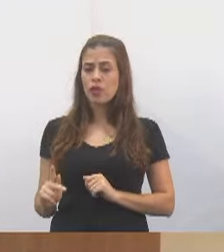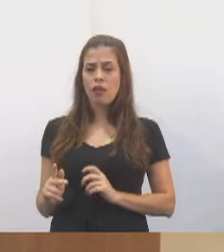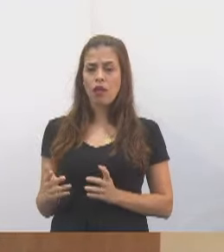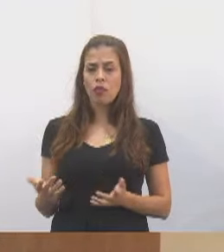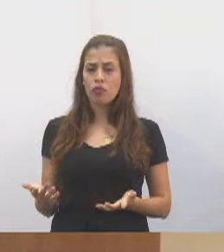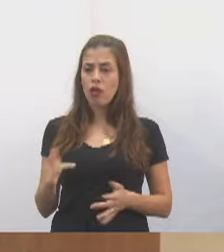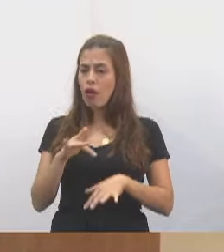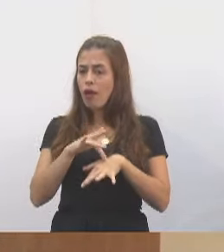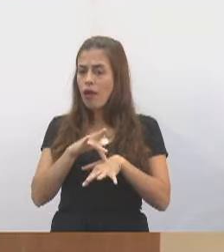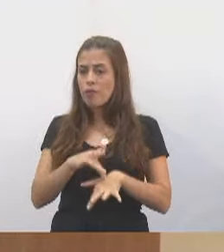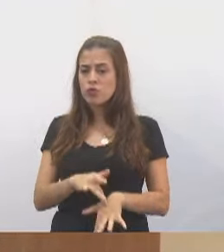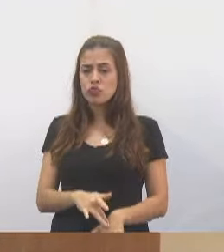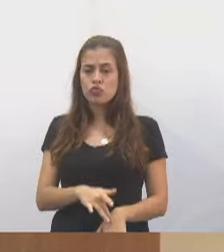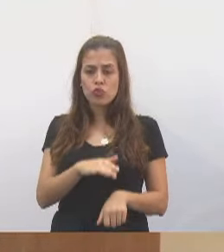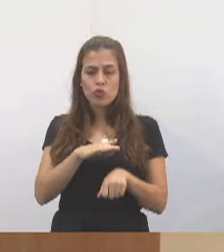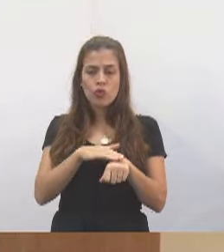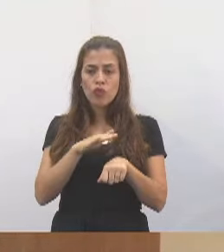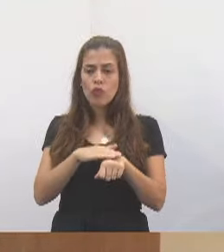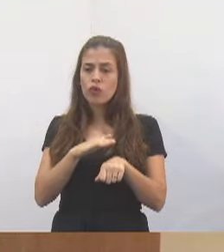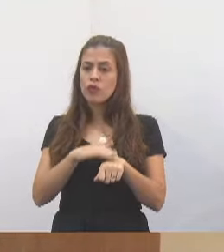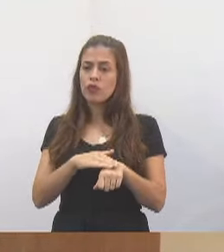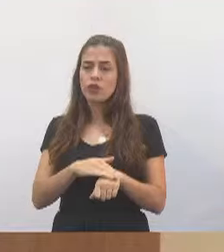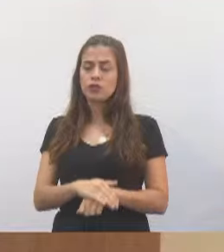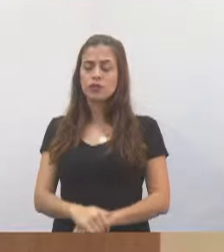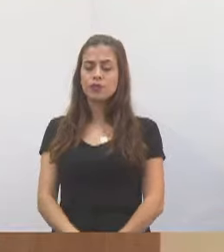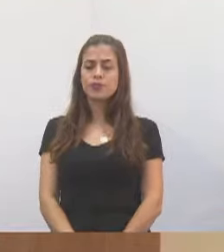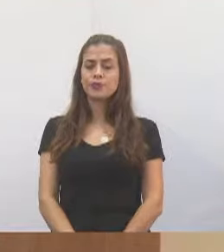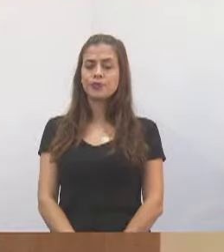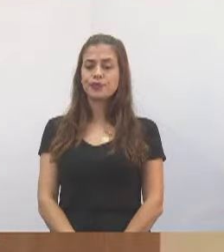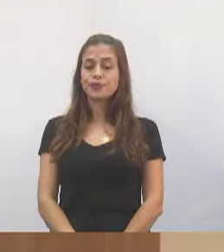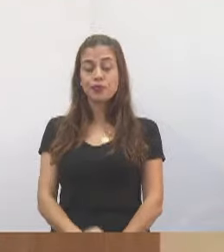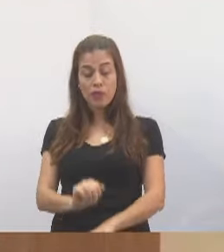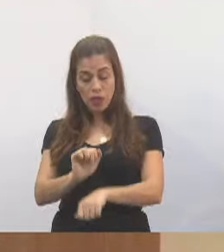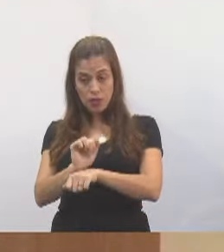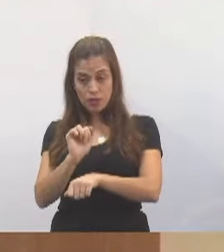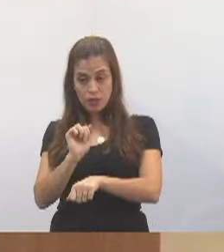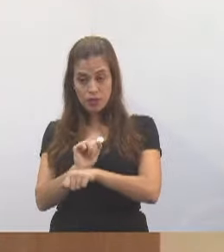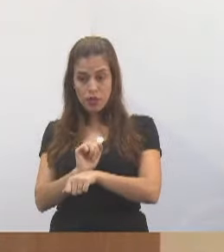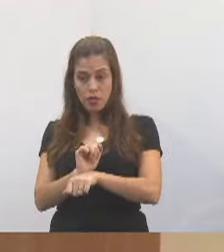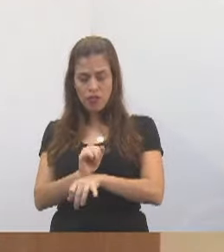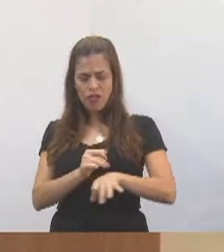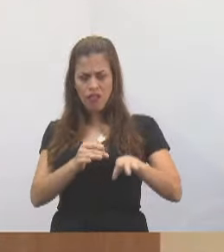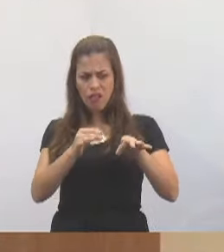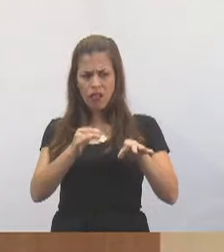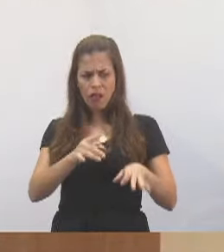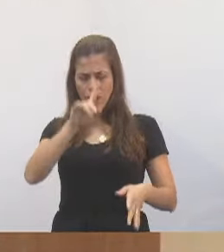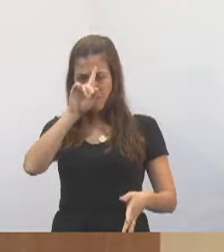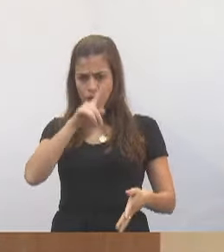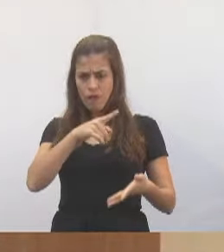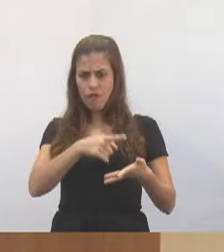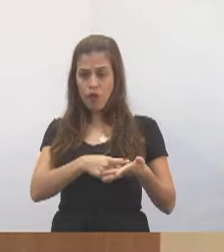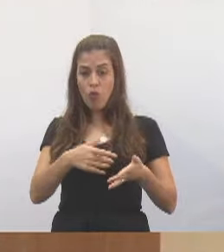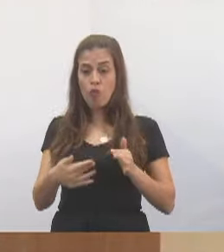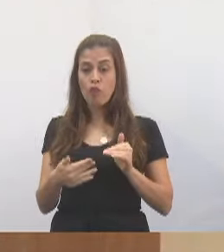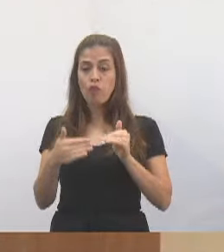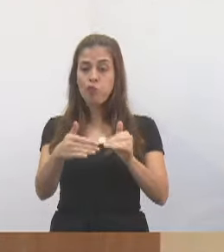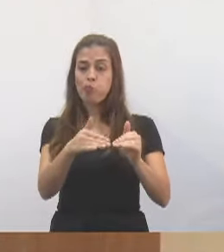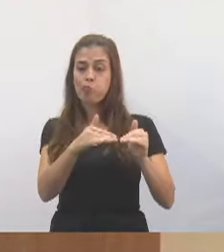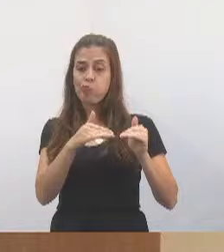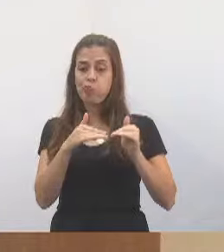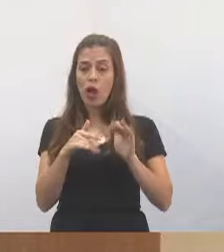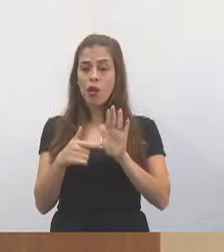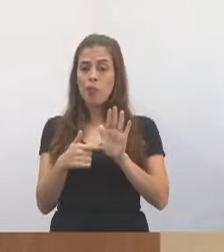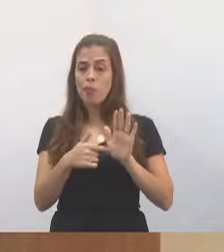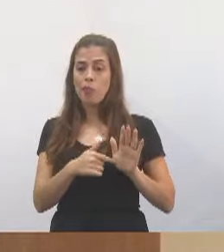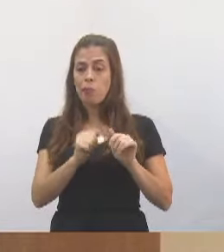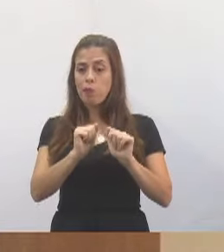Absurdo, o que foi feito. E eu espero muito essa decisão, espero que seja procedente, para que